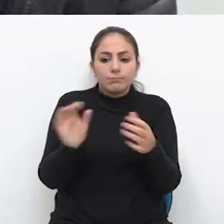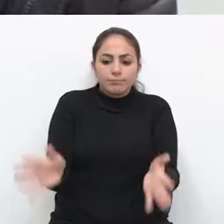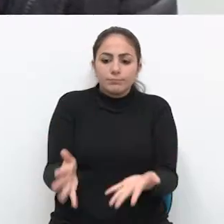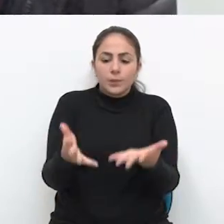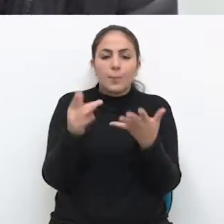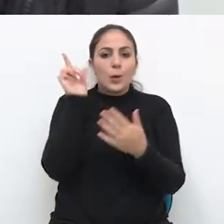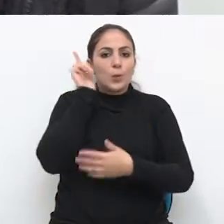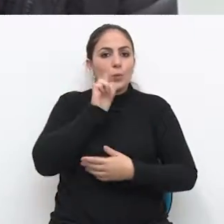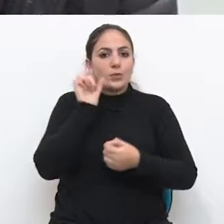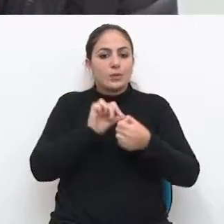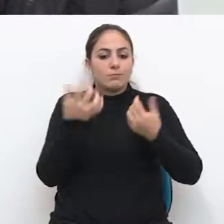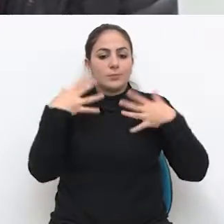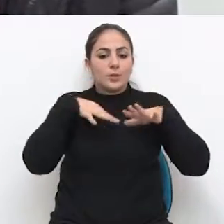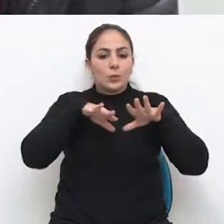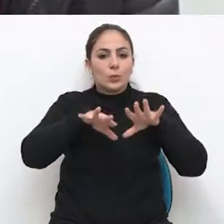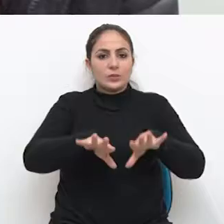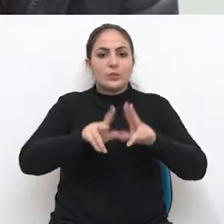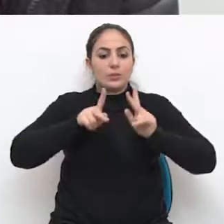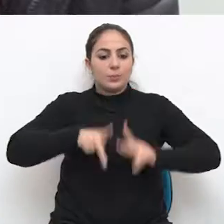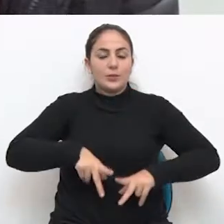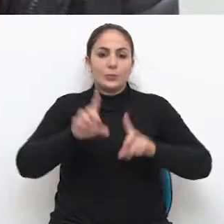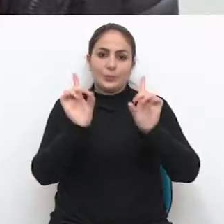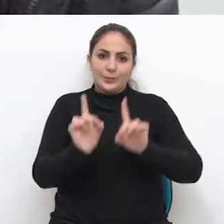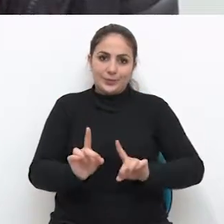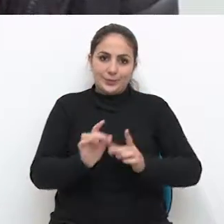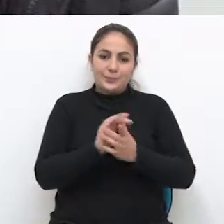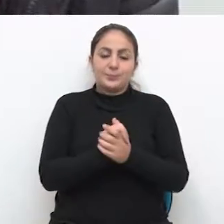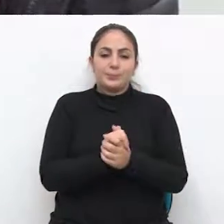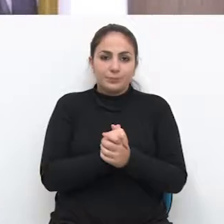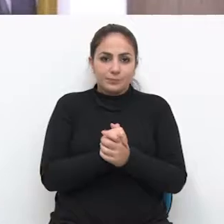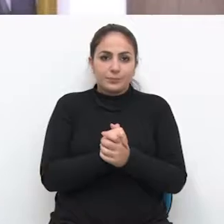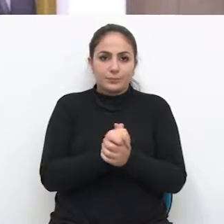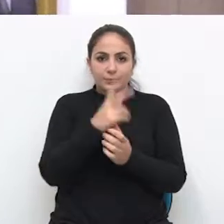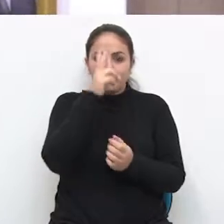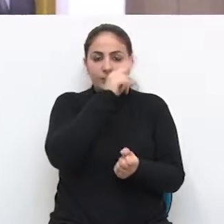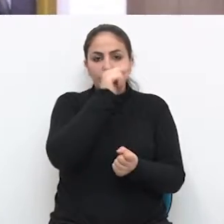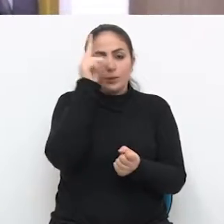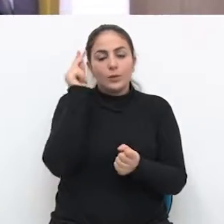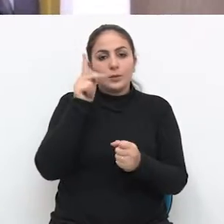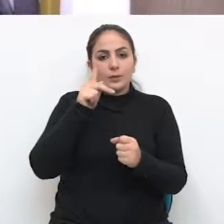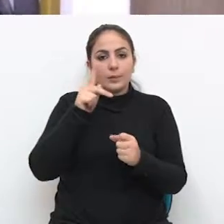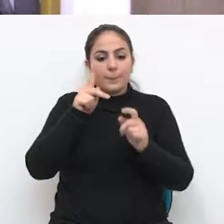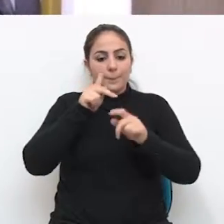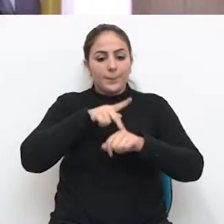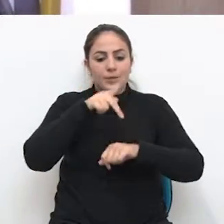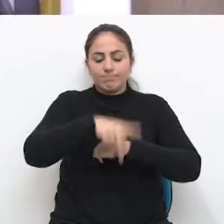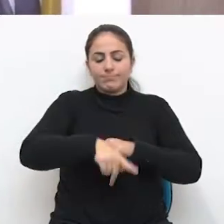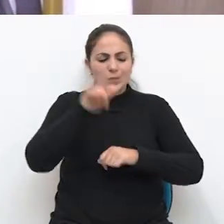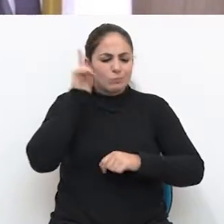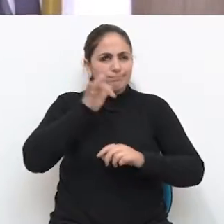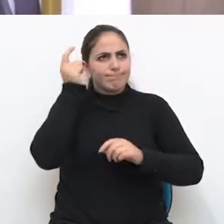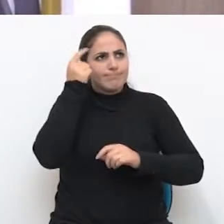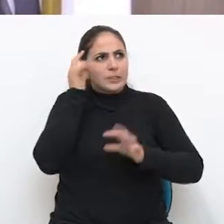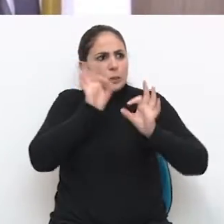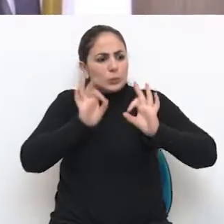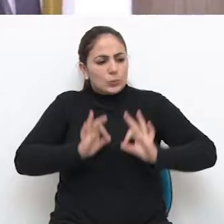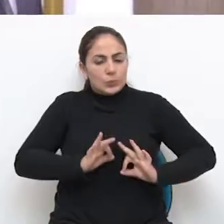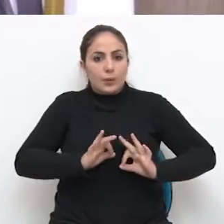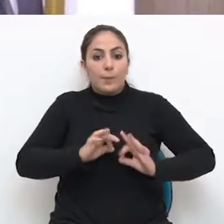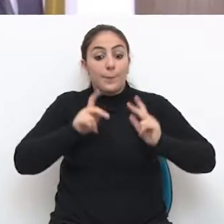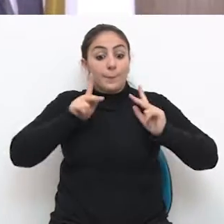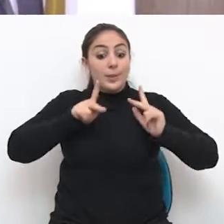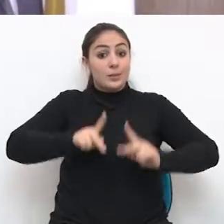feito para promover a inclusão da pessoa com deficiência. O município de Passo Fundo não foi planejado